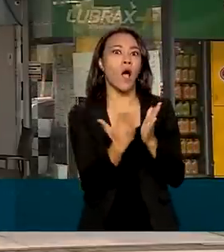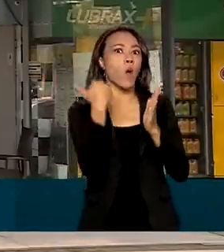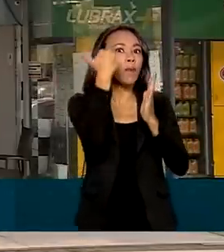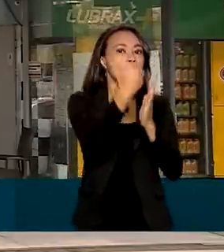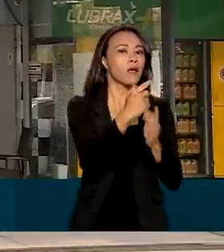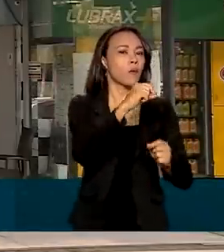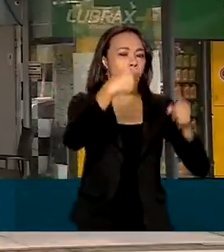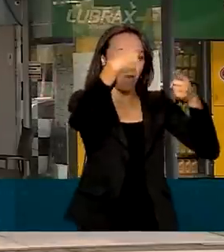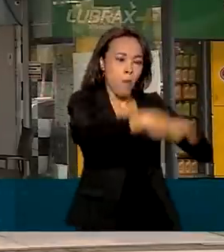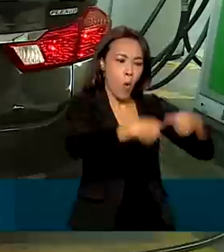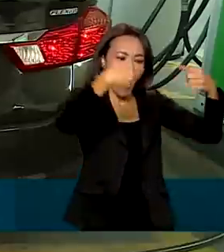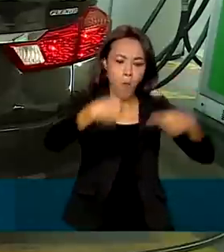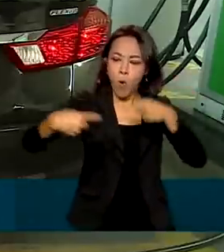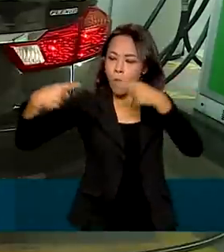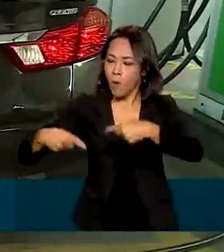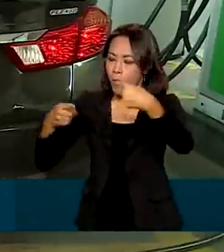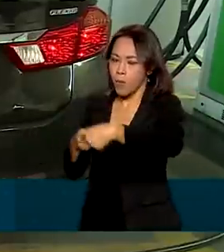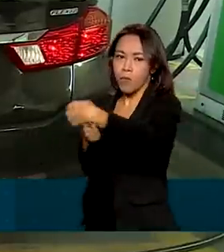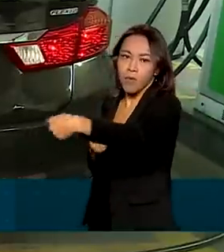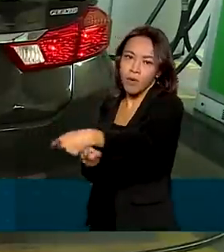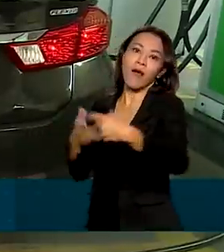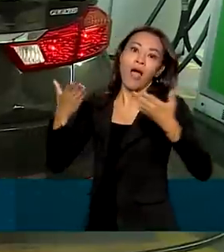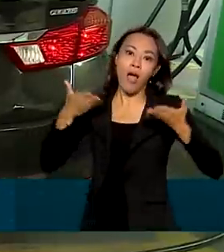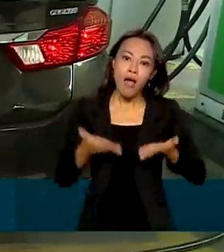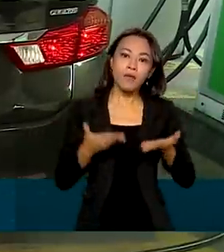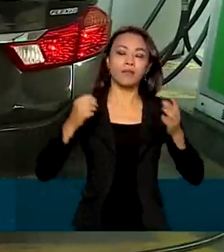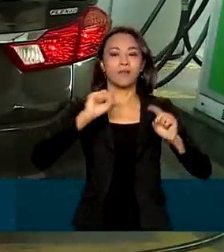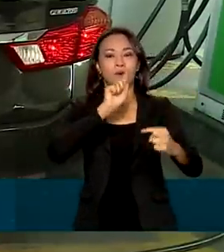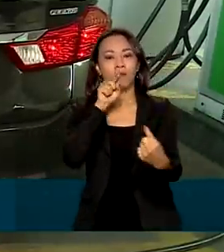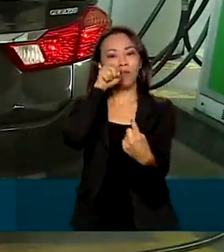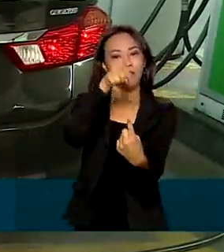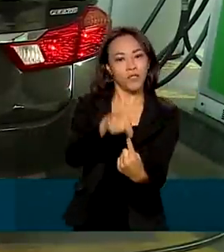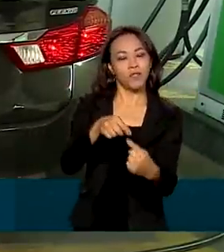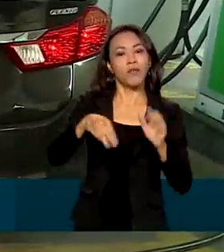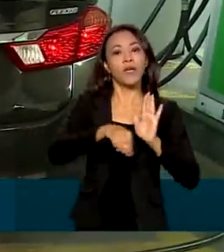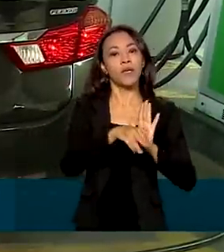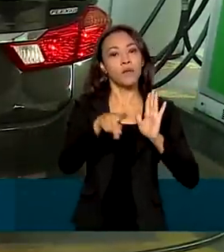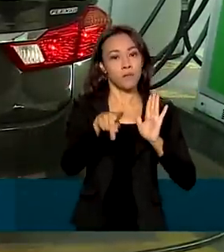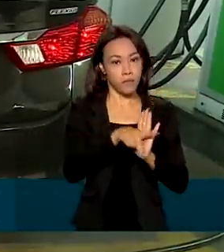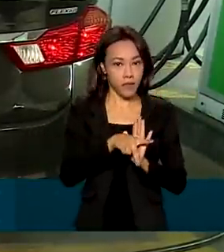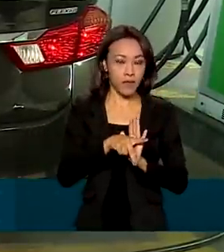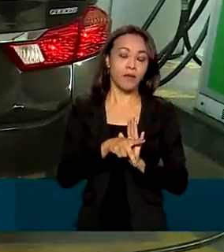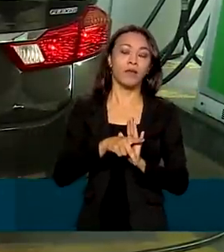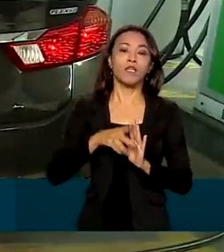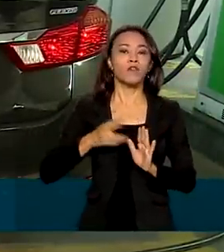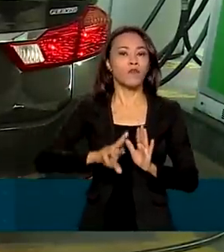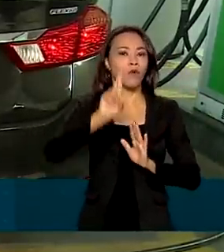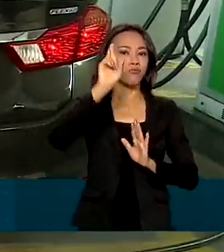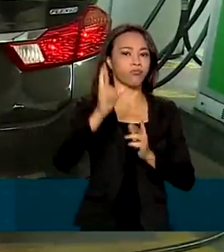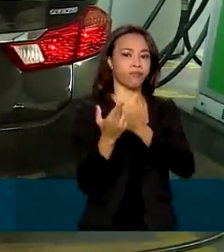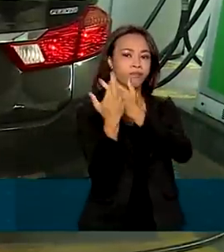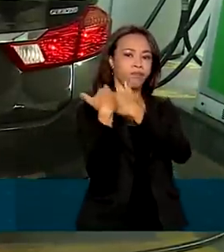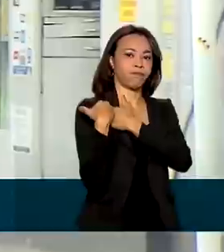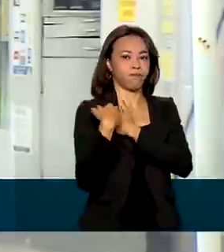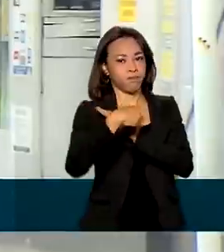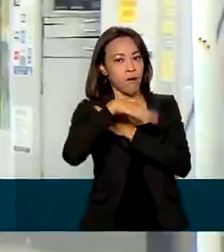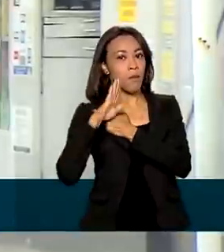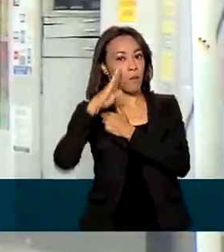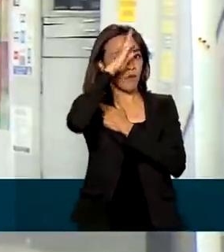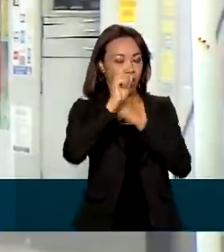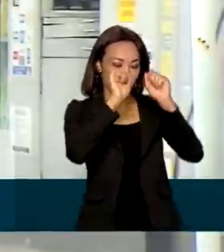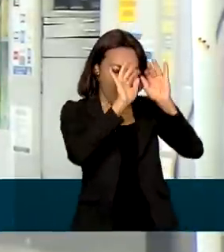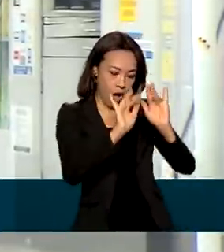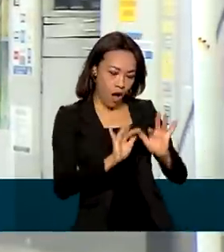competitividade no setor. Esses são os objetivos da medida provisória editada pelo presidente Jair Bolsonaro, que